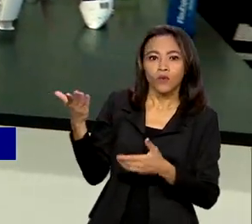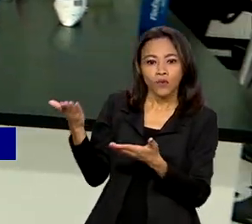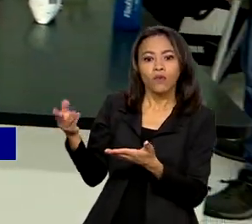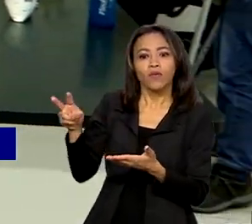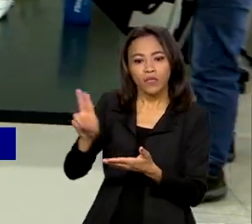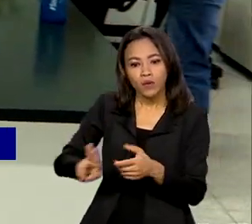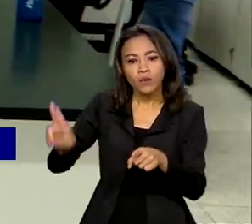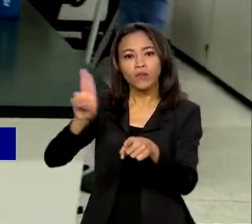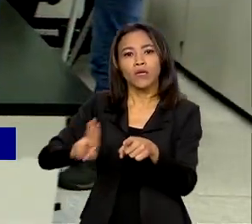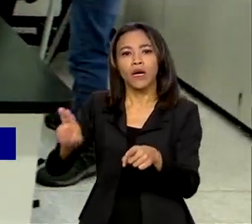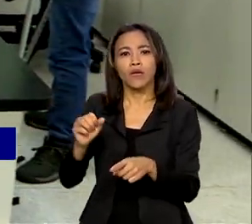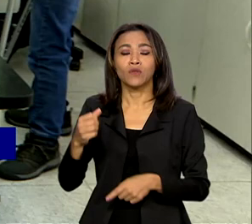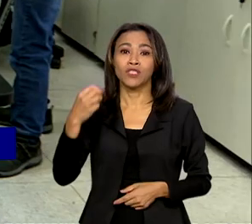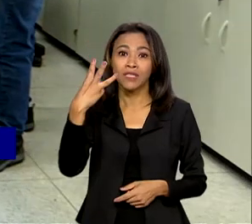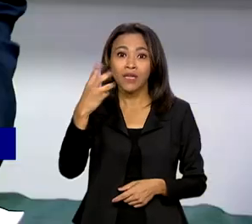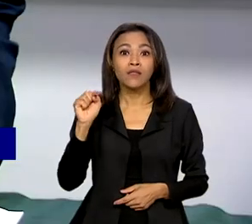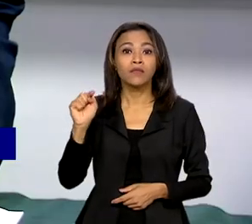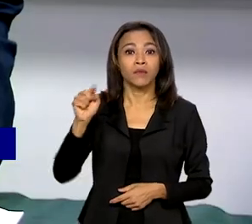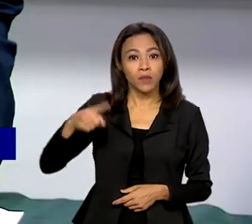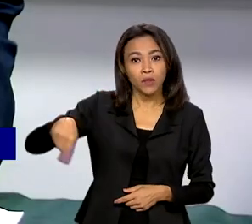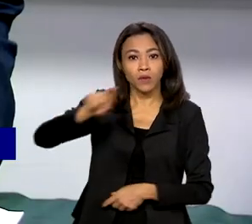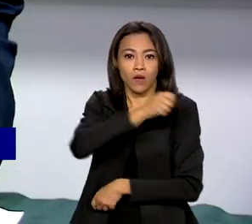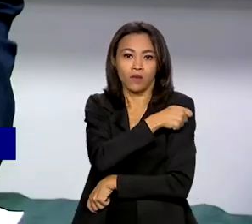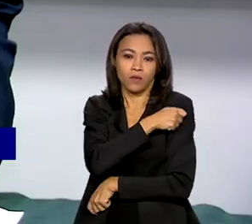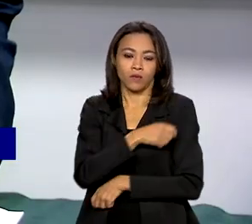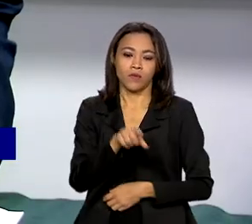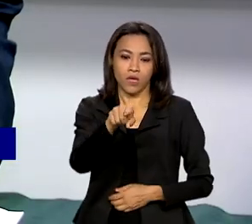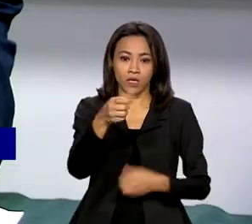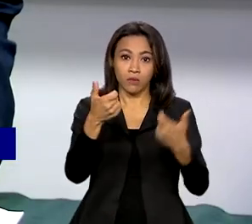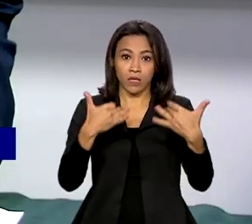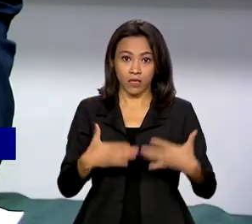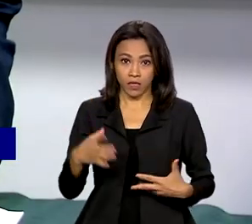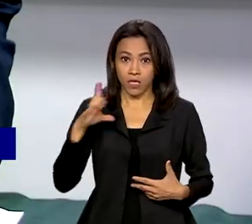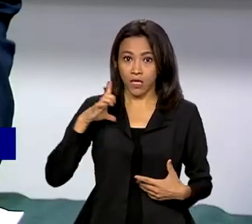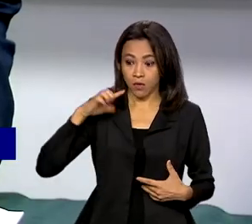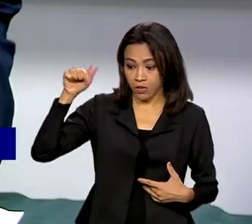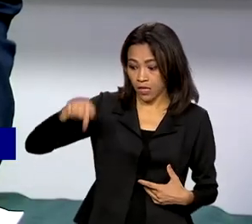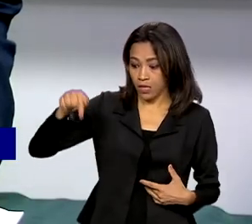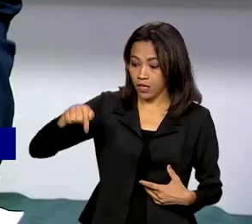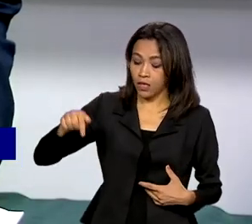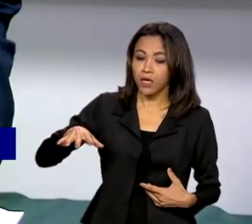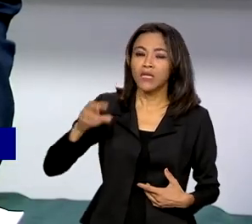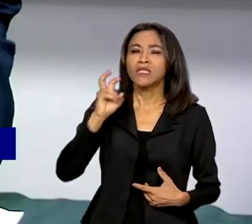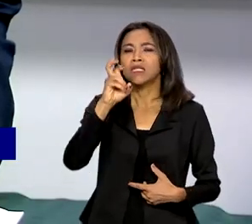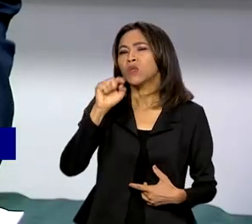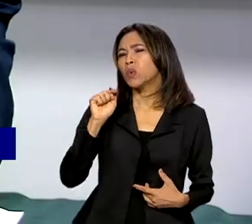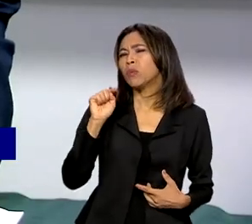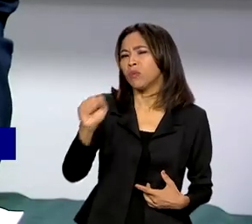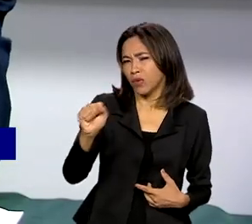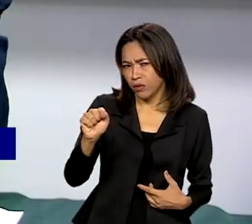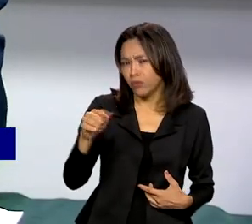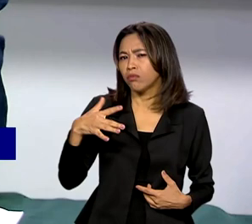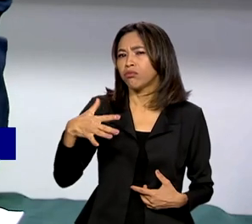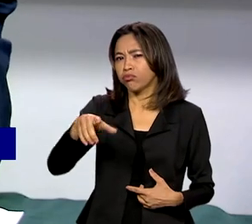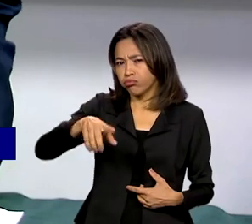usado por cerca de 3 mil alunos. Nós temos aqui no campus cerca de 5 mil alunas e alunos,